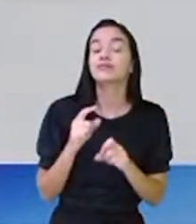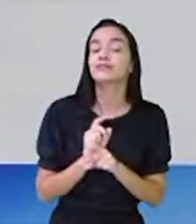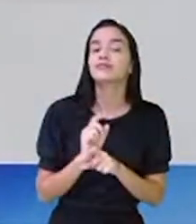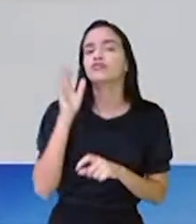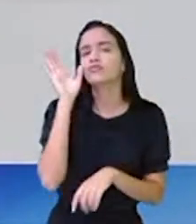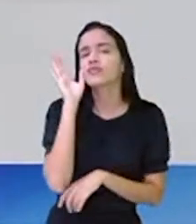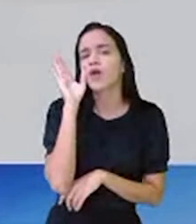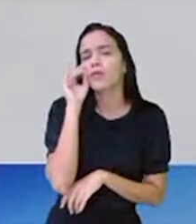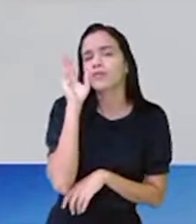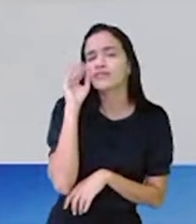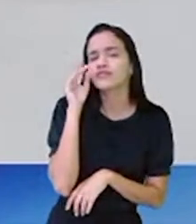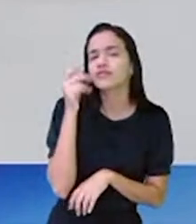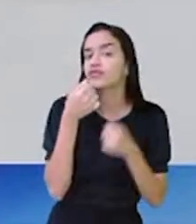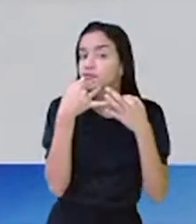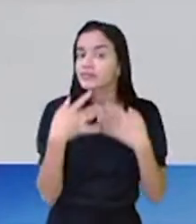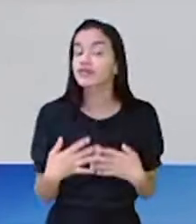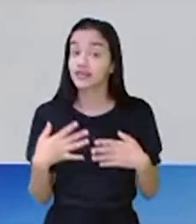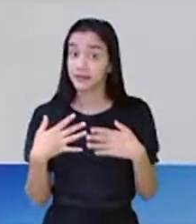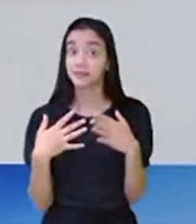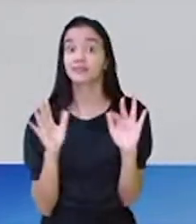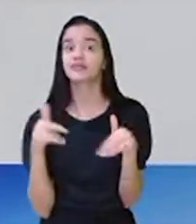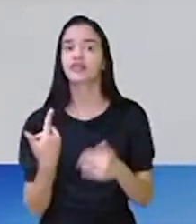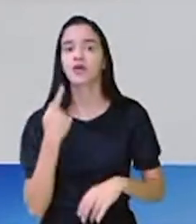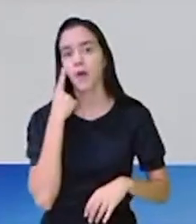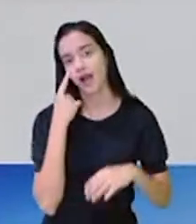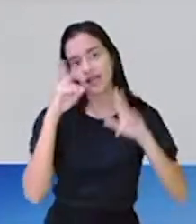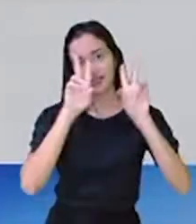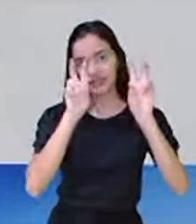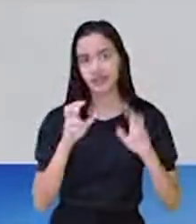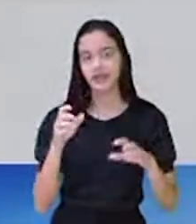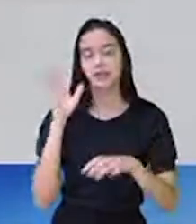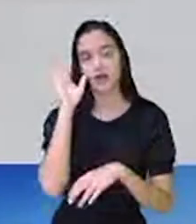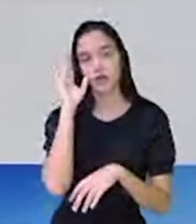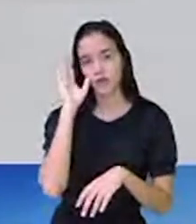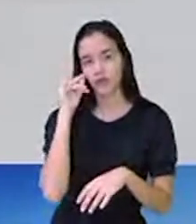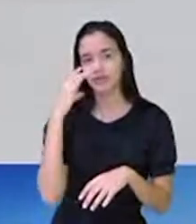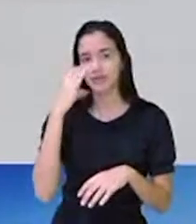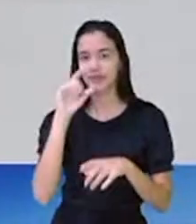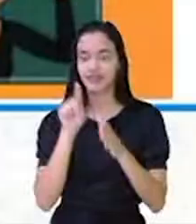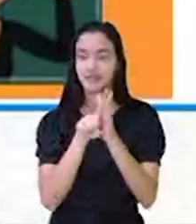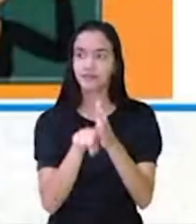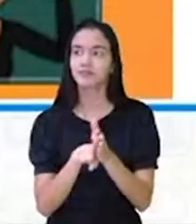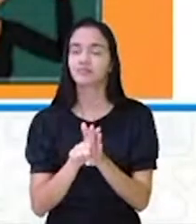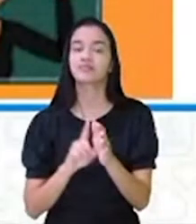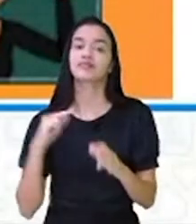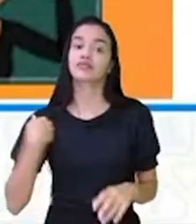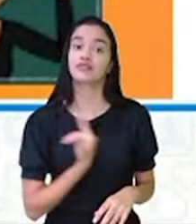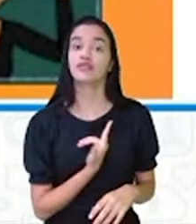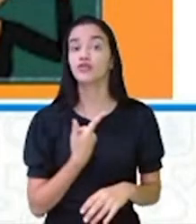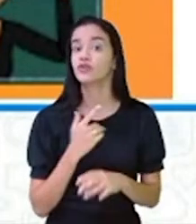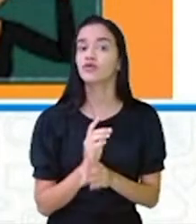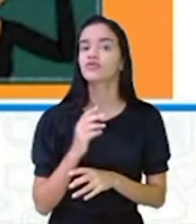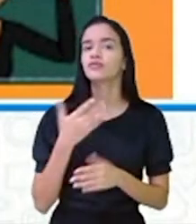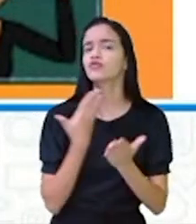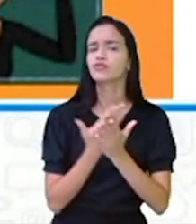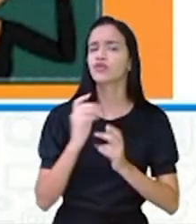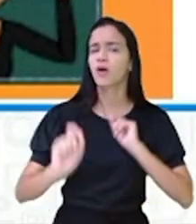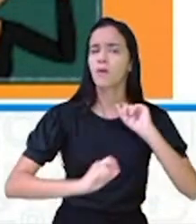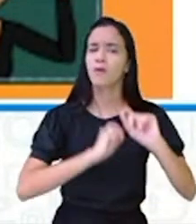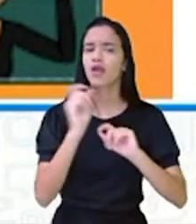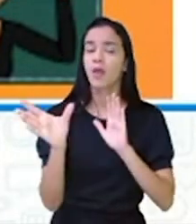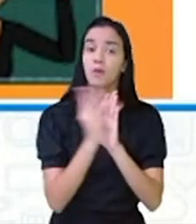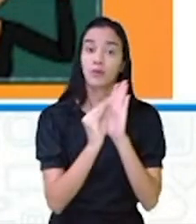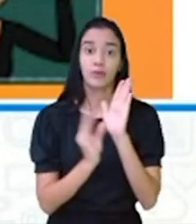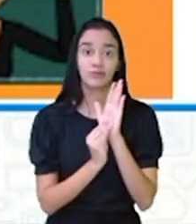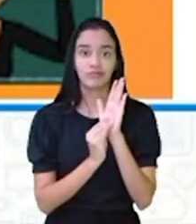curiosidades científicas? Pois é. Tema de hoje, curiosidades científicas. E a gente vai trabalhar o quê? Nosso